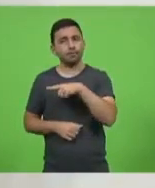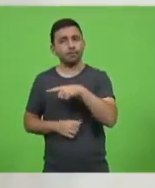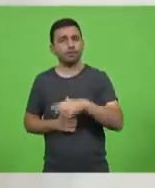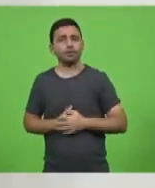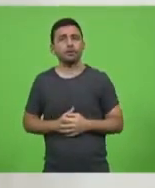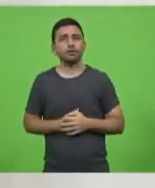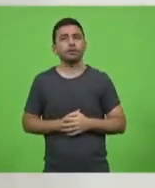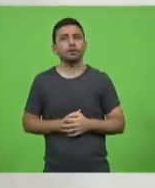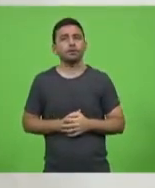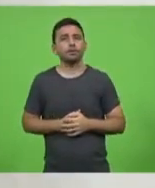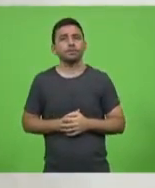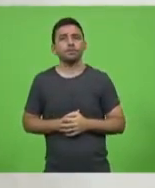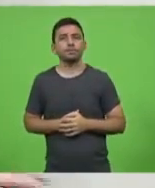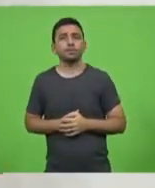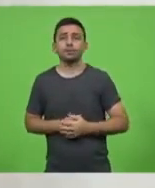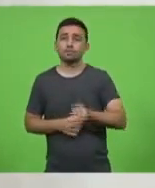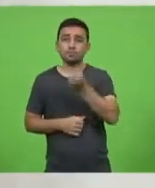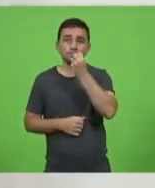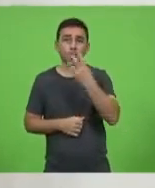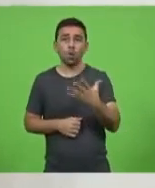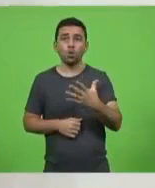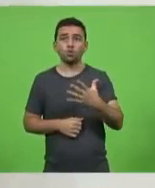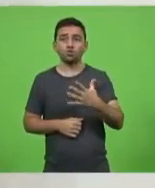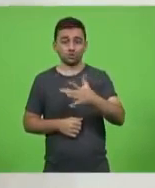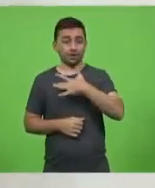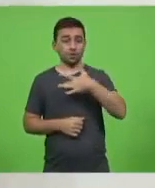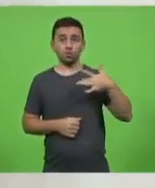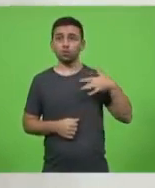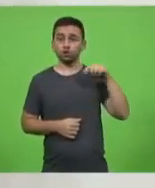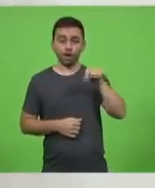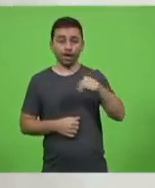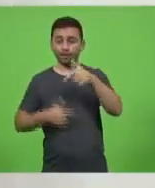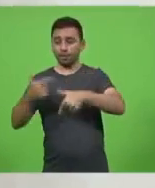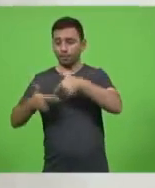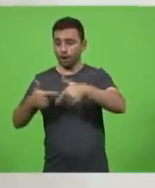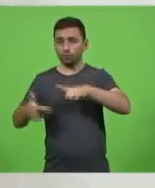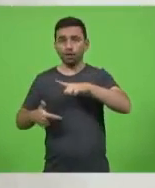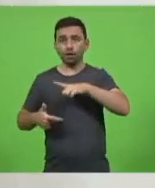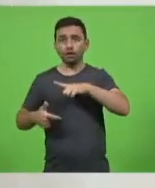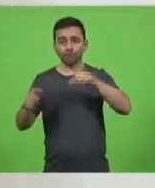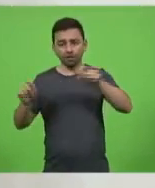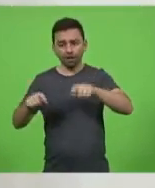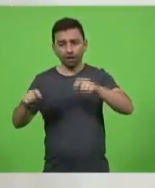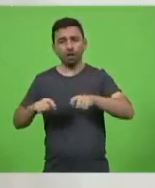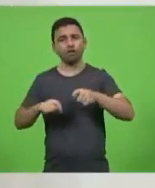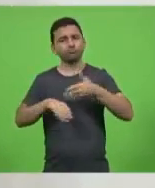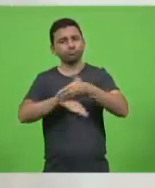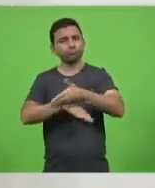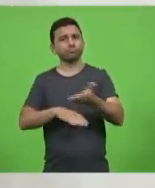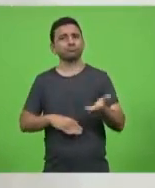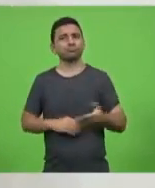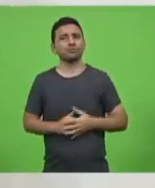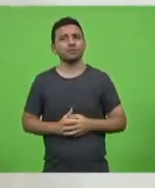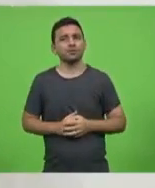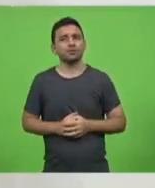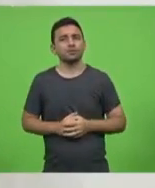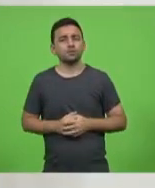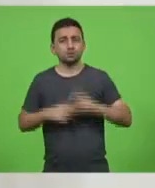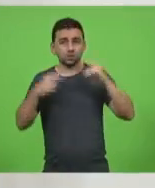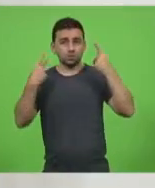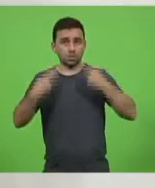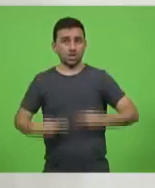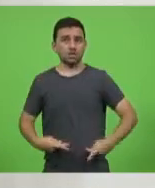melhor do que ter saúde e trabalho. A pessoa, o ser humano,